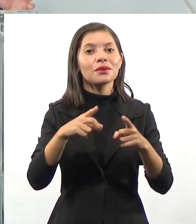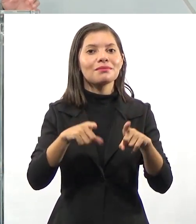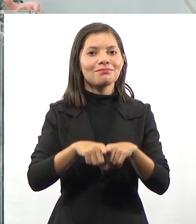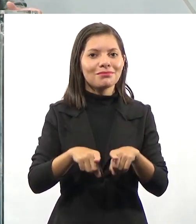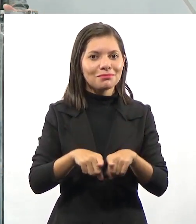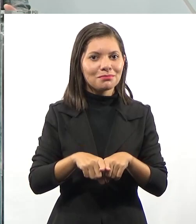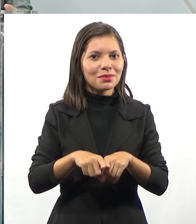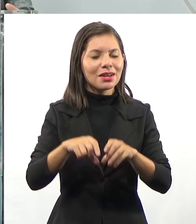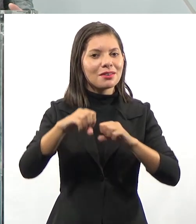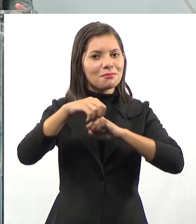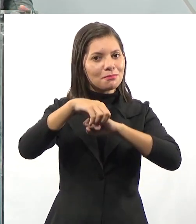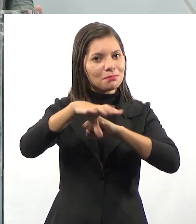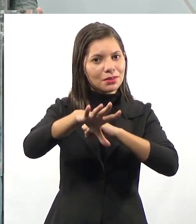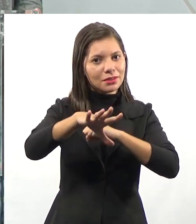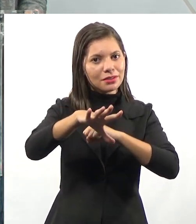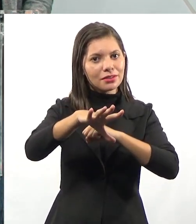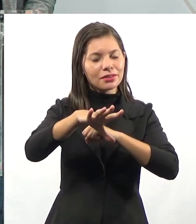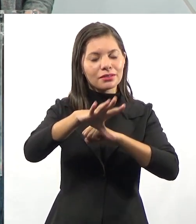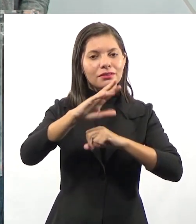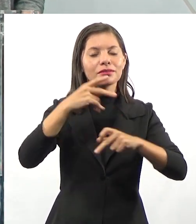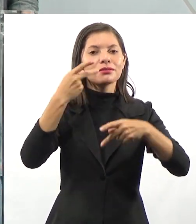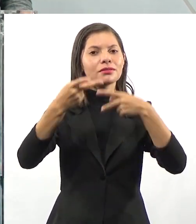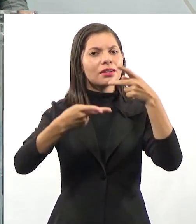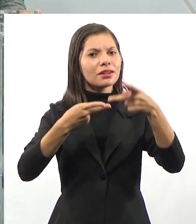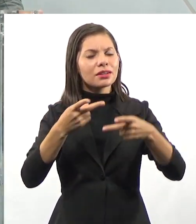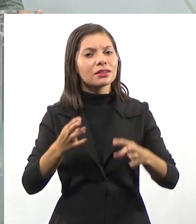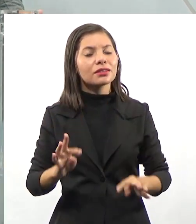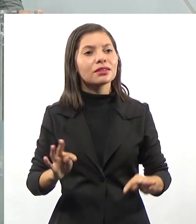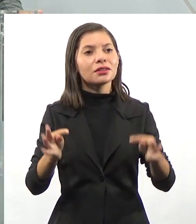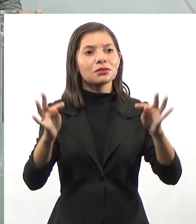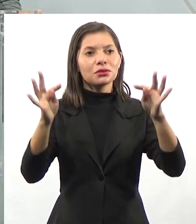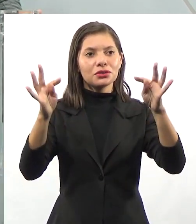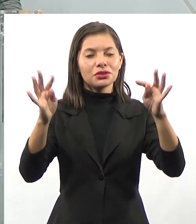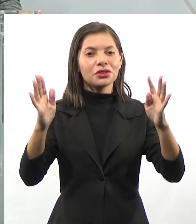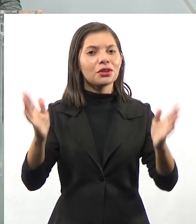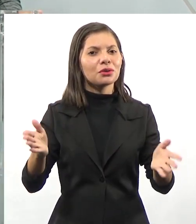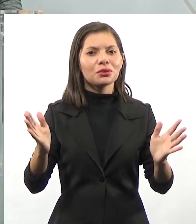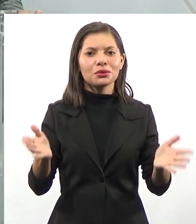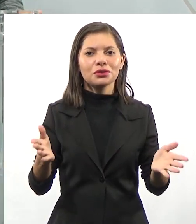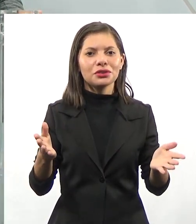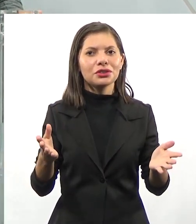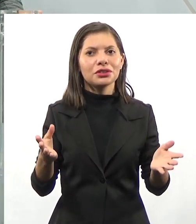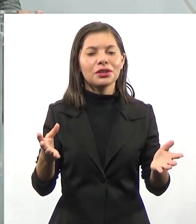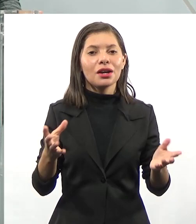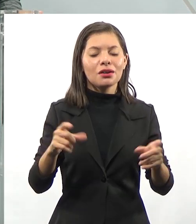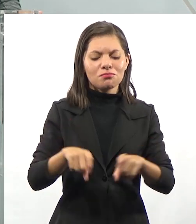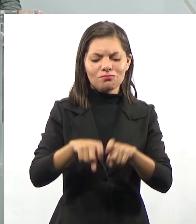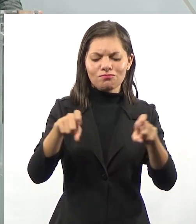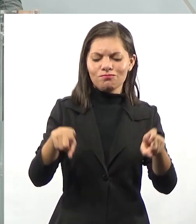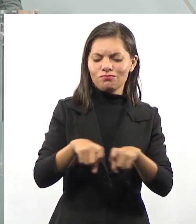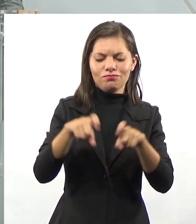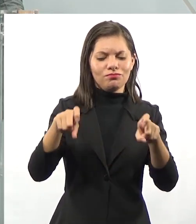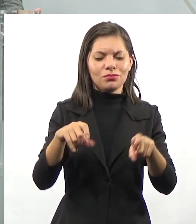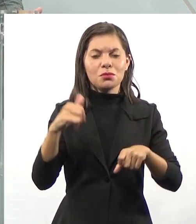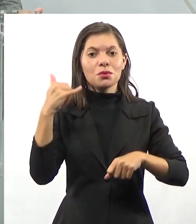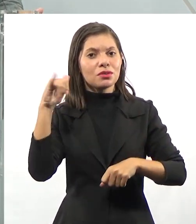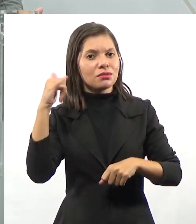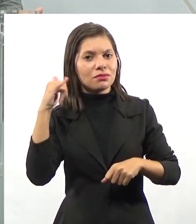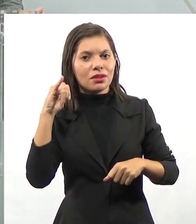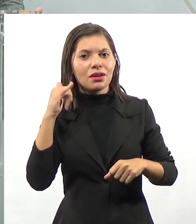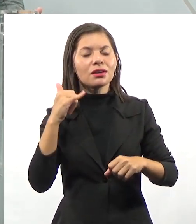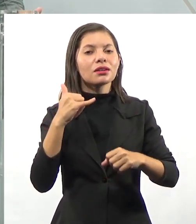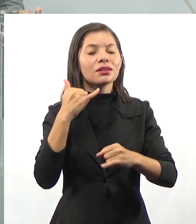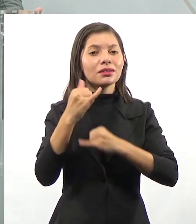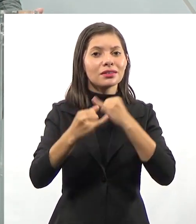midiático. Quando a gente fala de tecnologia, hoje relacionamos muito ao computador, ao celular e à